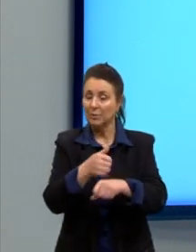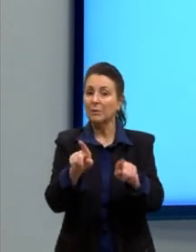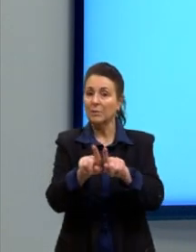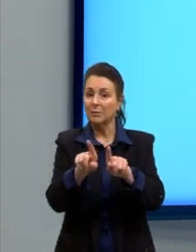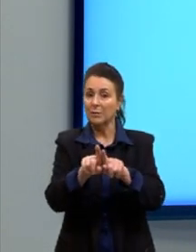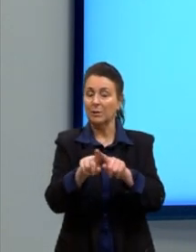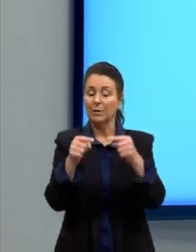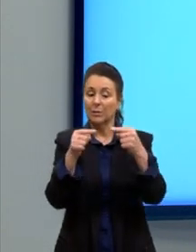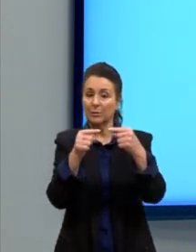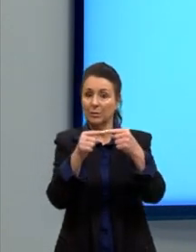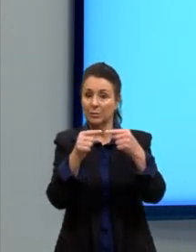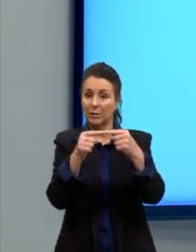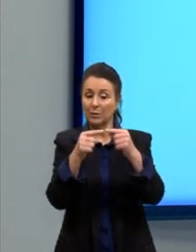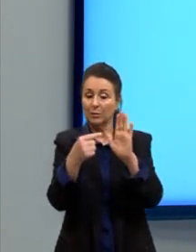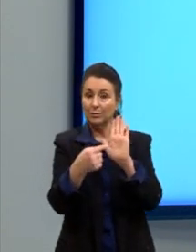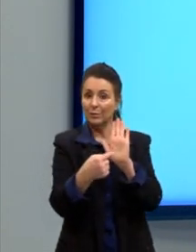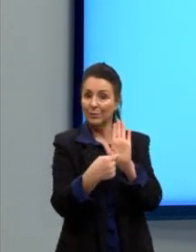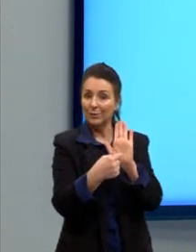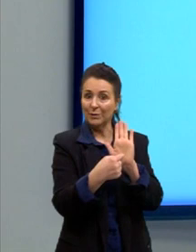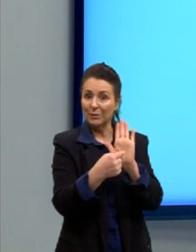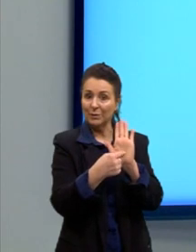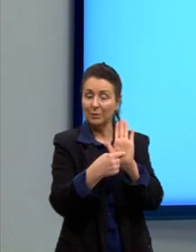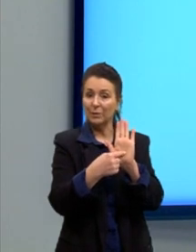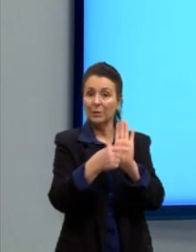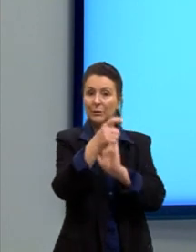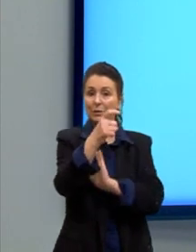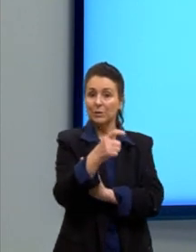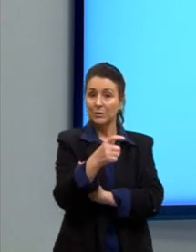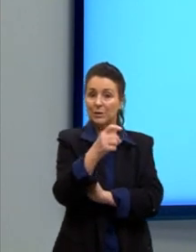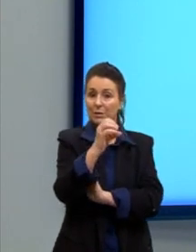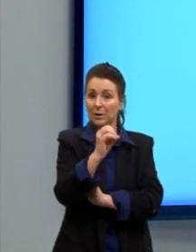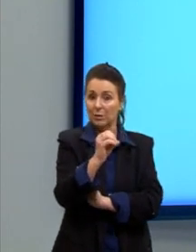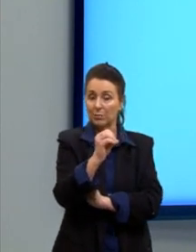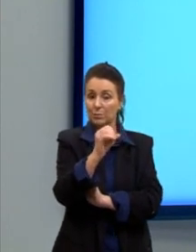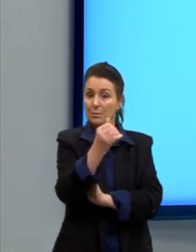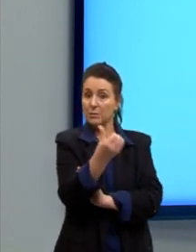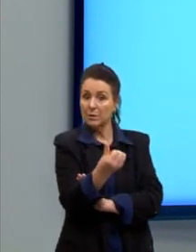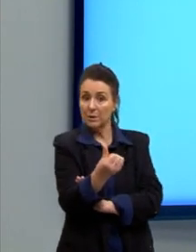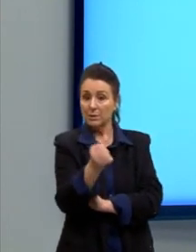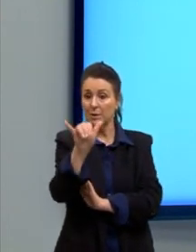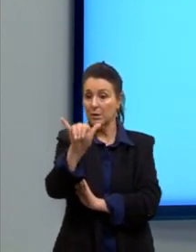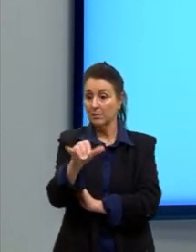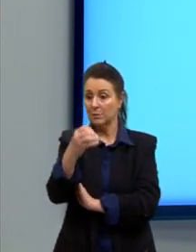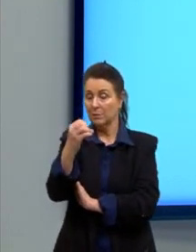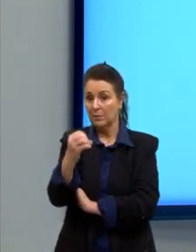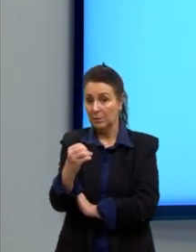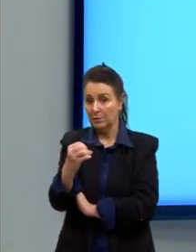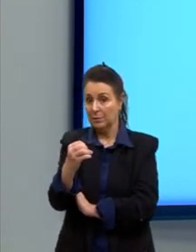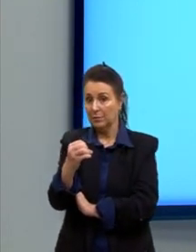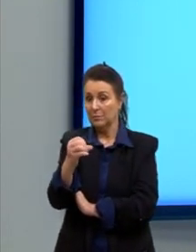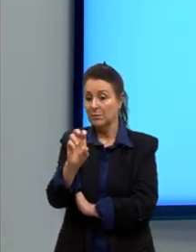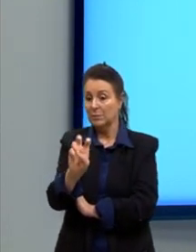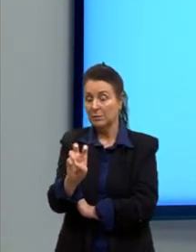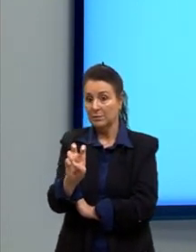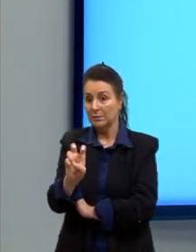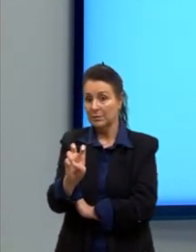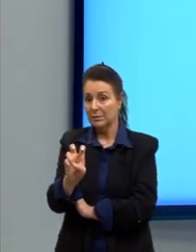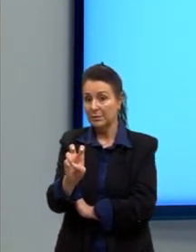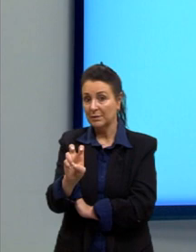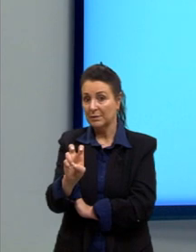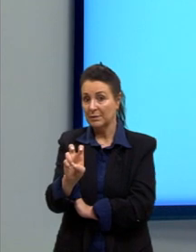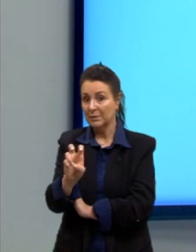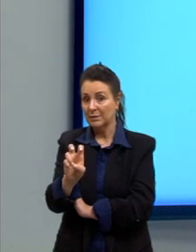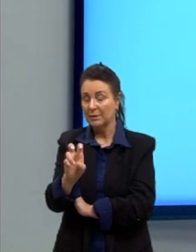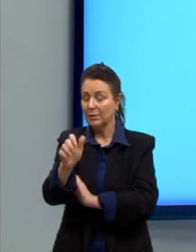coordenadas do ponto. Então, o X0 é igual a 6, o Y0 é igual a 5. E aí,